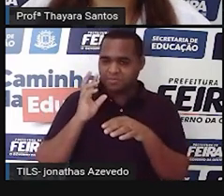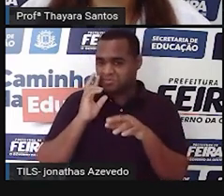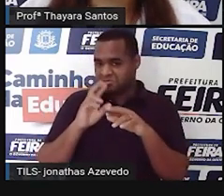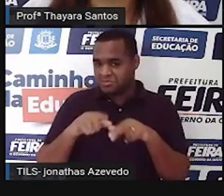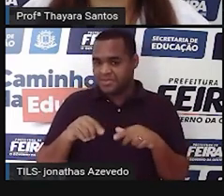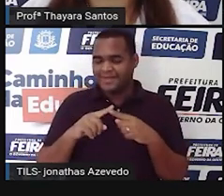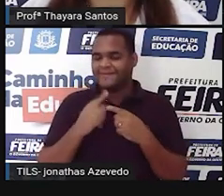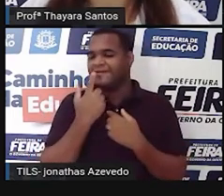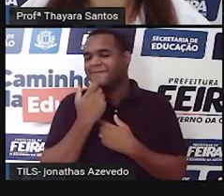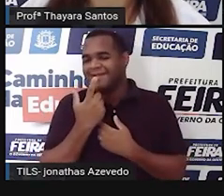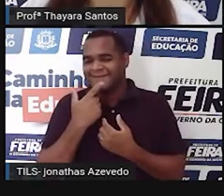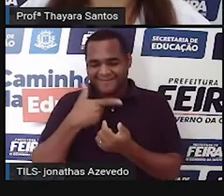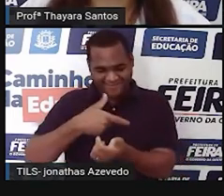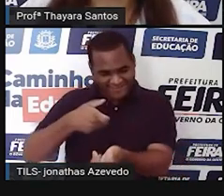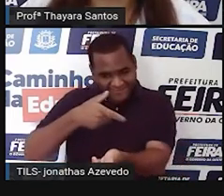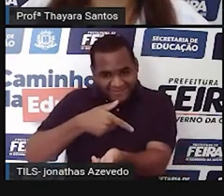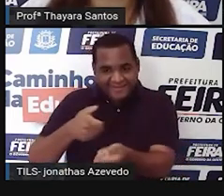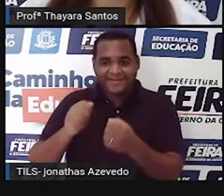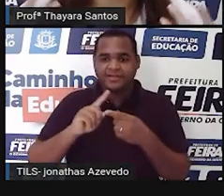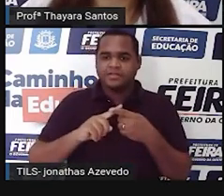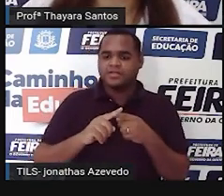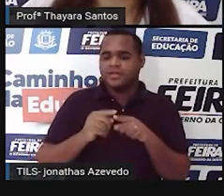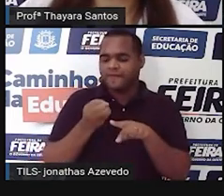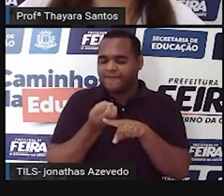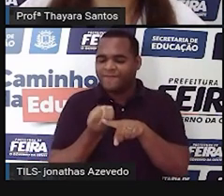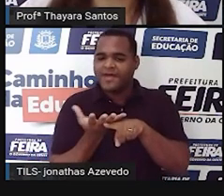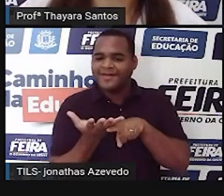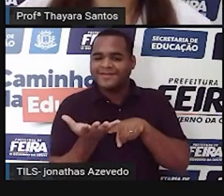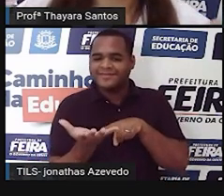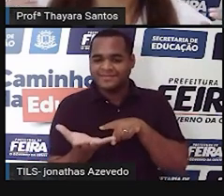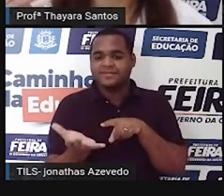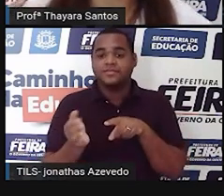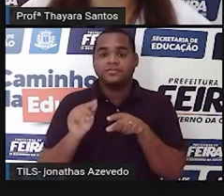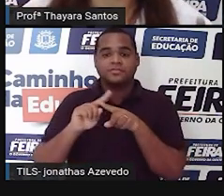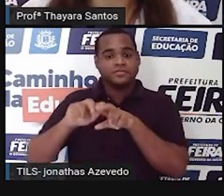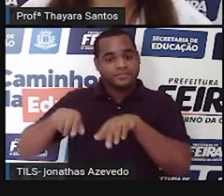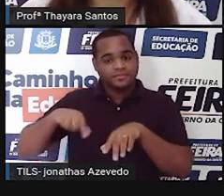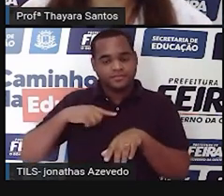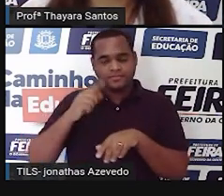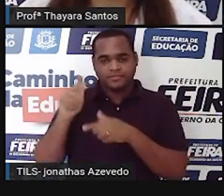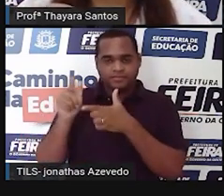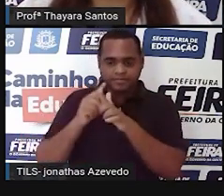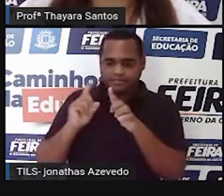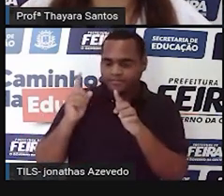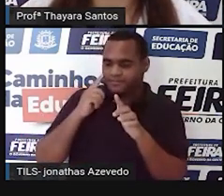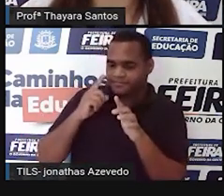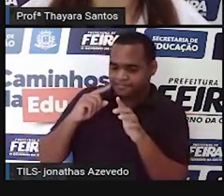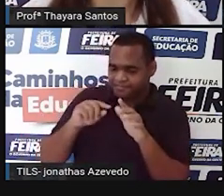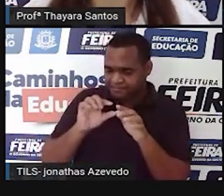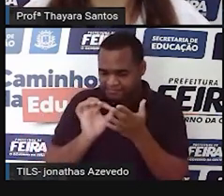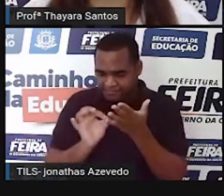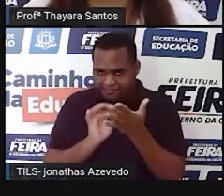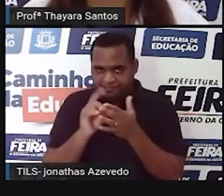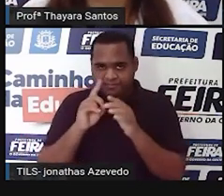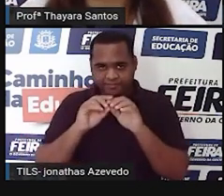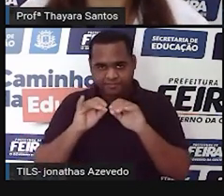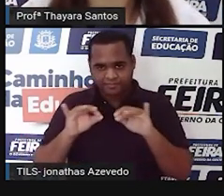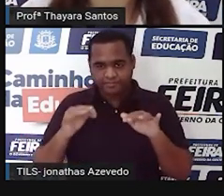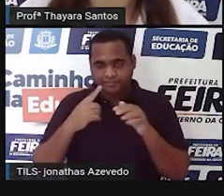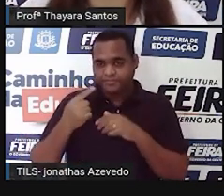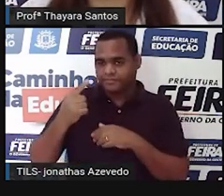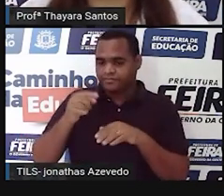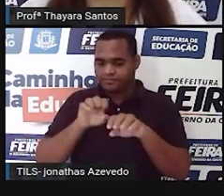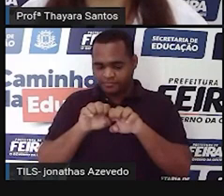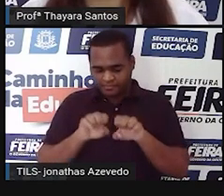amostras de sangue, amostras de sêmen, algumas bactérias e conseguiu enxergar ali e descrever essas primeiras